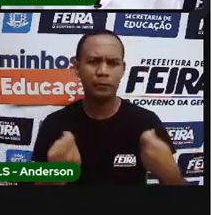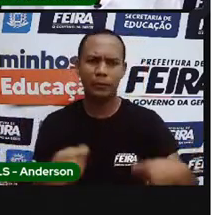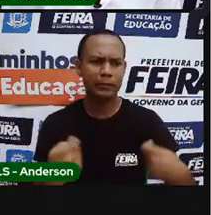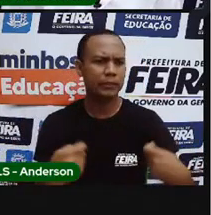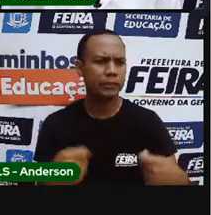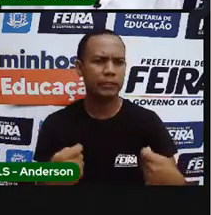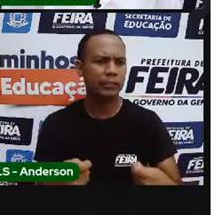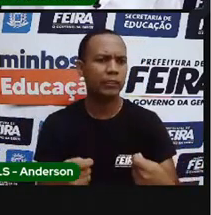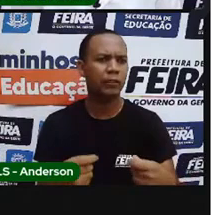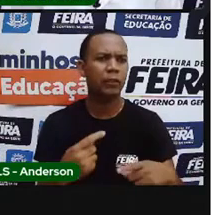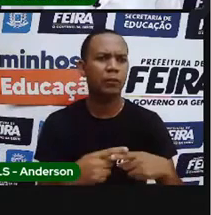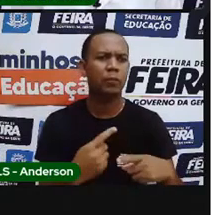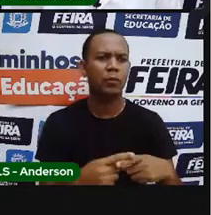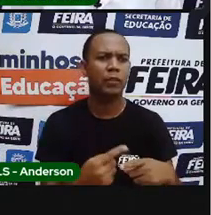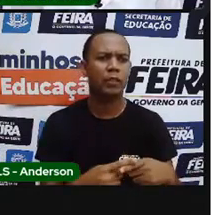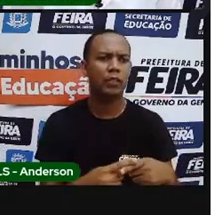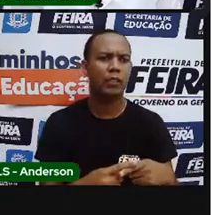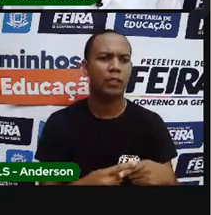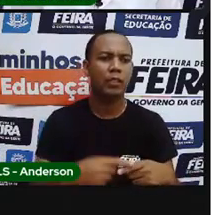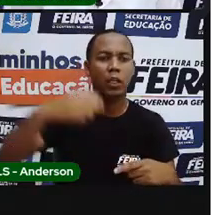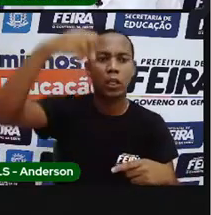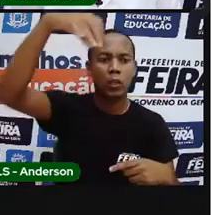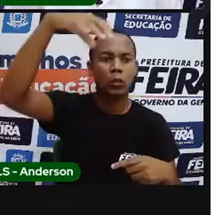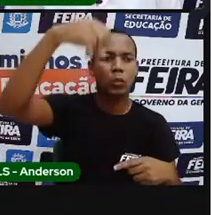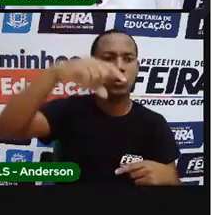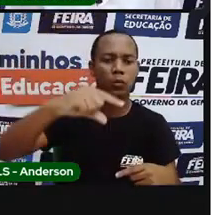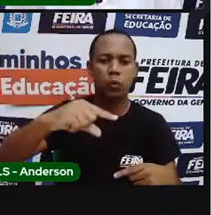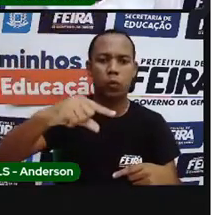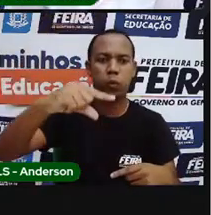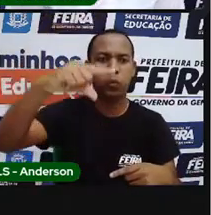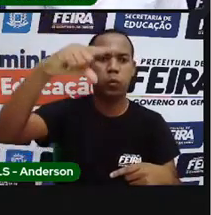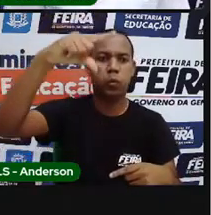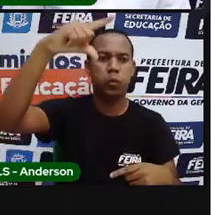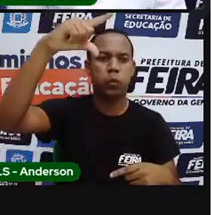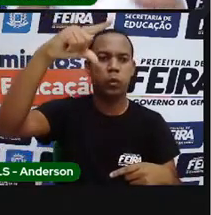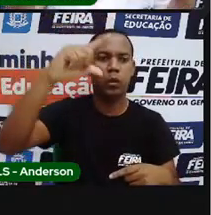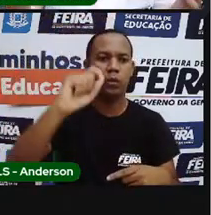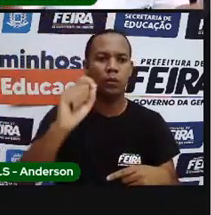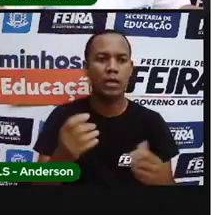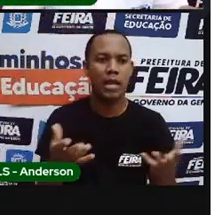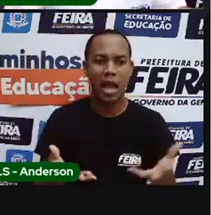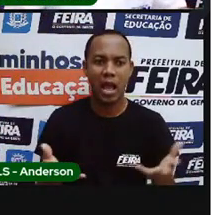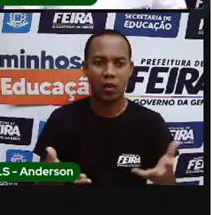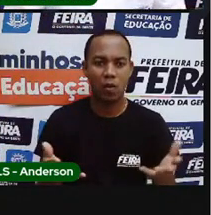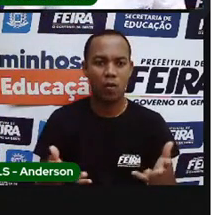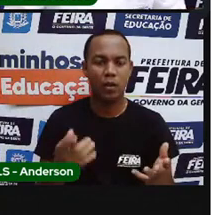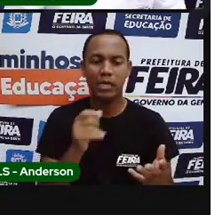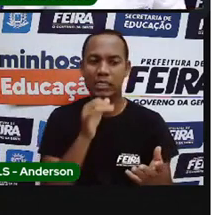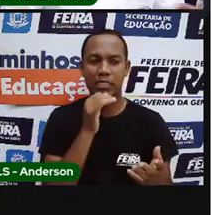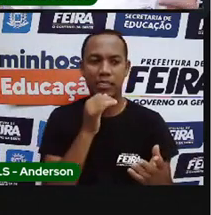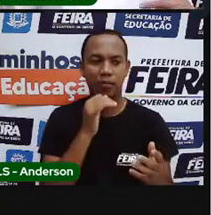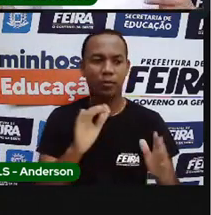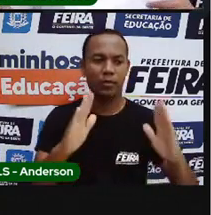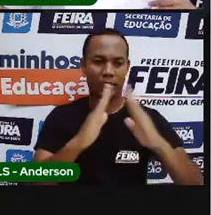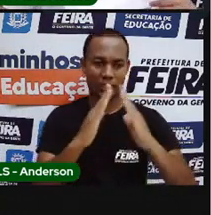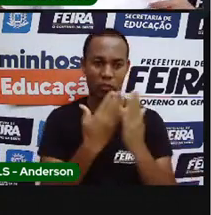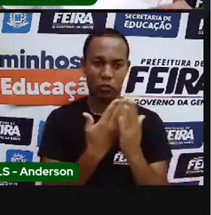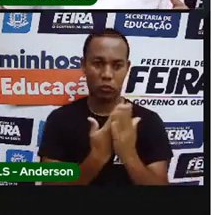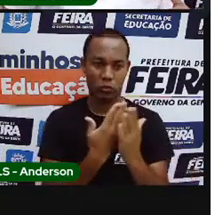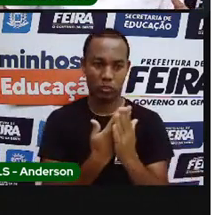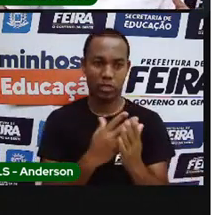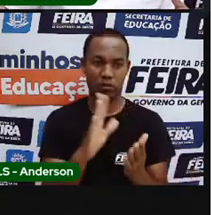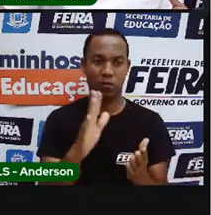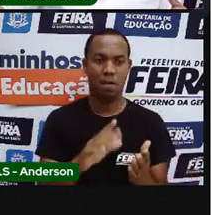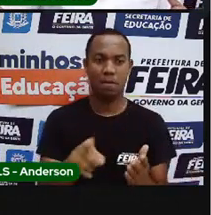utilizados, gastando energia o quê? Desnecessário. Às vezes a gente tá aqui agora, ó, vocês estão aí assistindo a aula e a TV tá